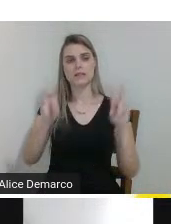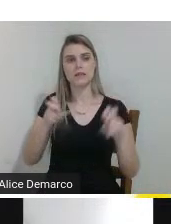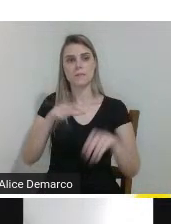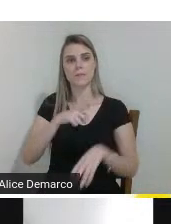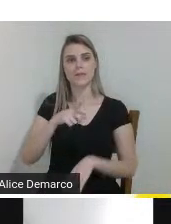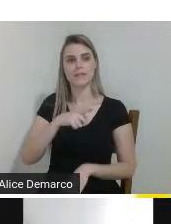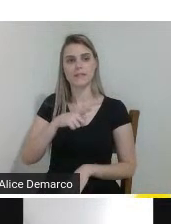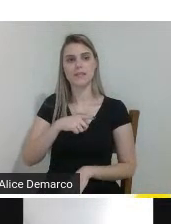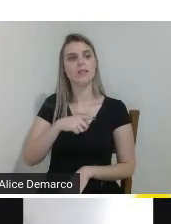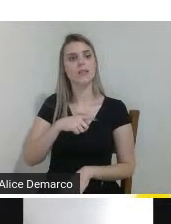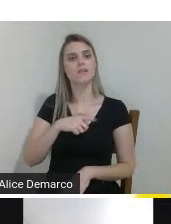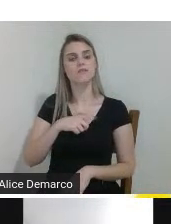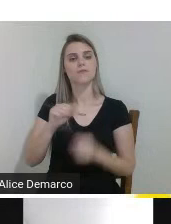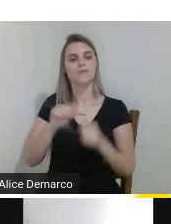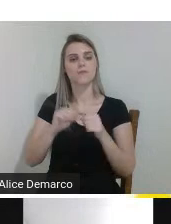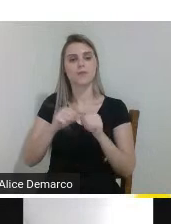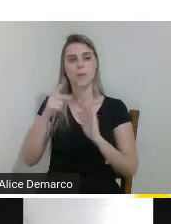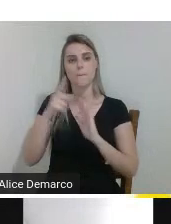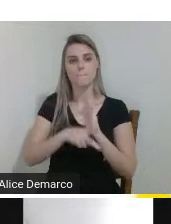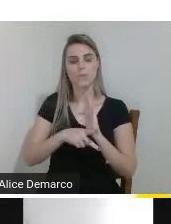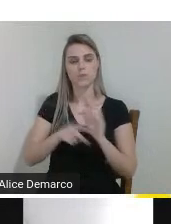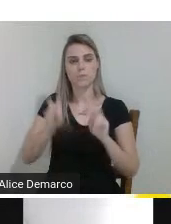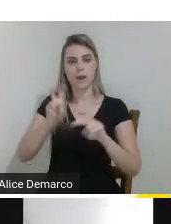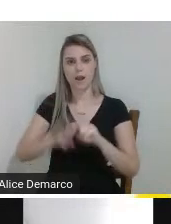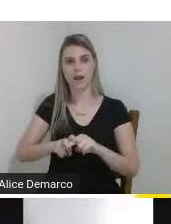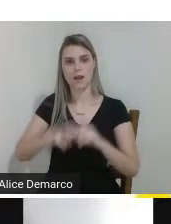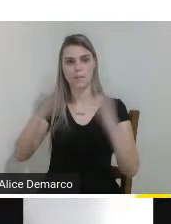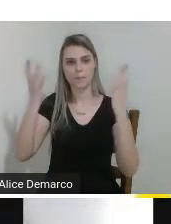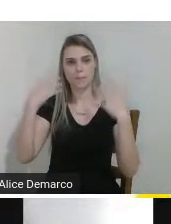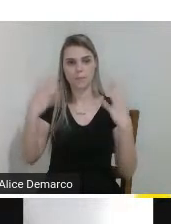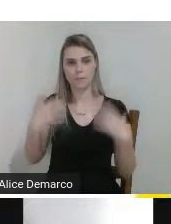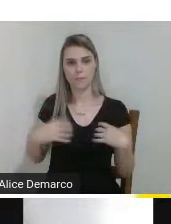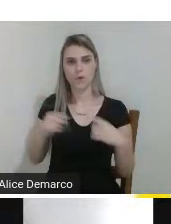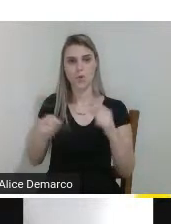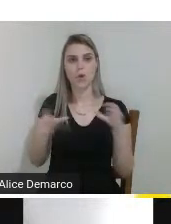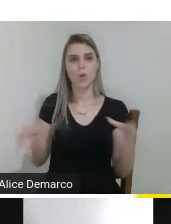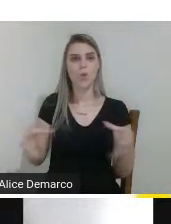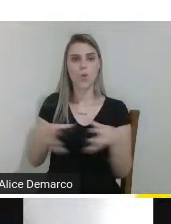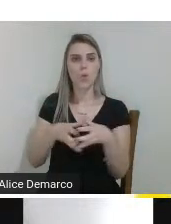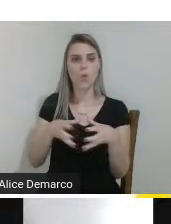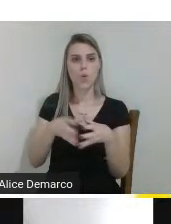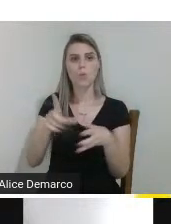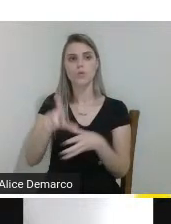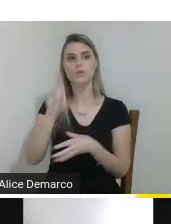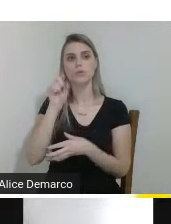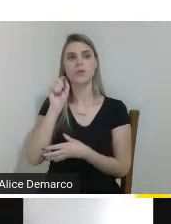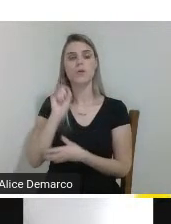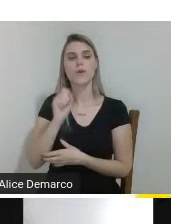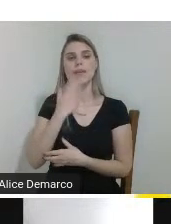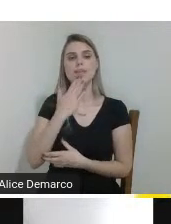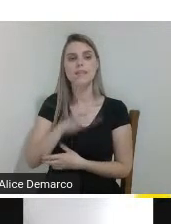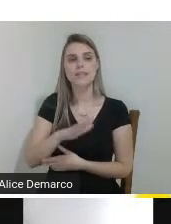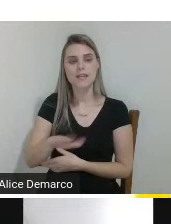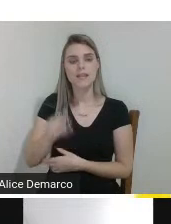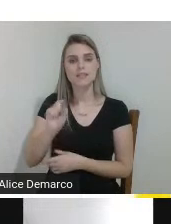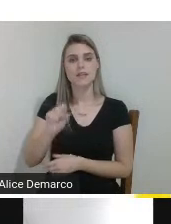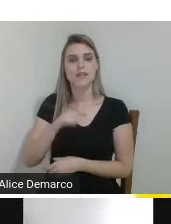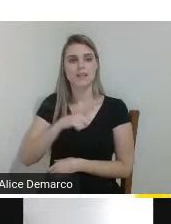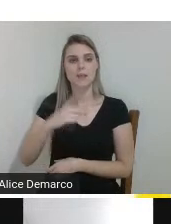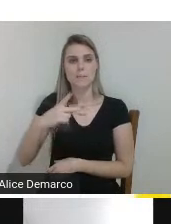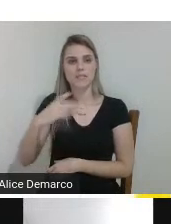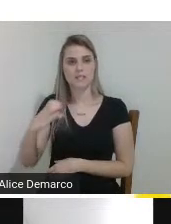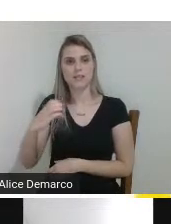elaboração de um projeto de uma cadeira de banho no qual o grupo escolheu como público alvo crianças com paralisia cerebral